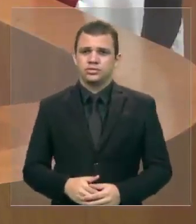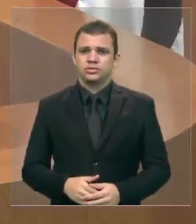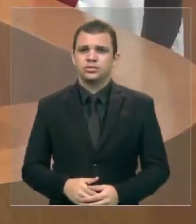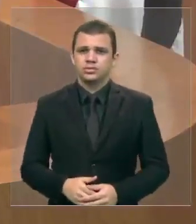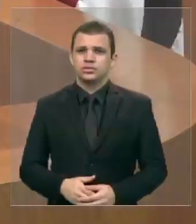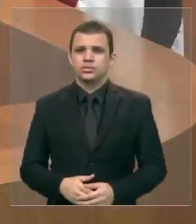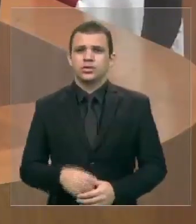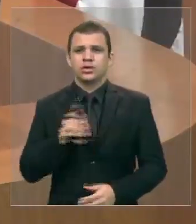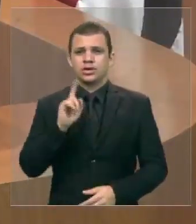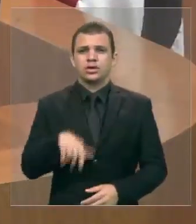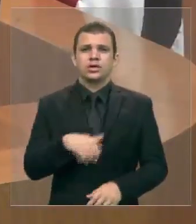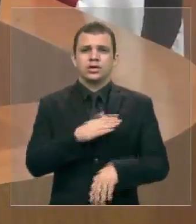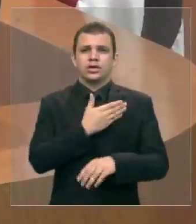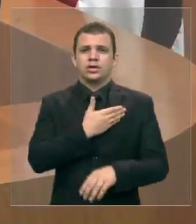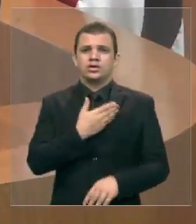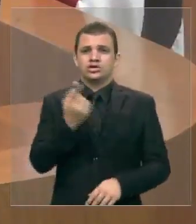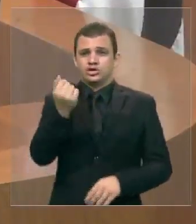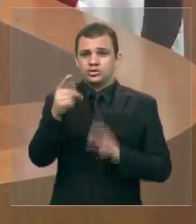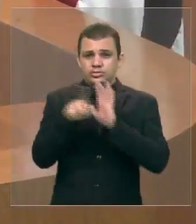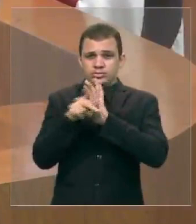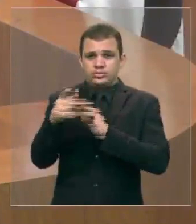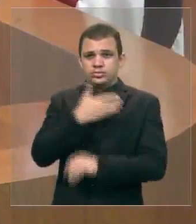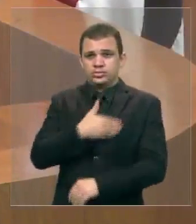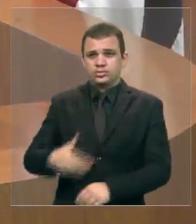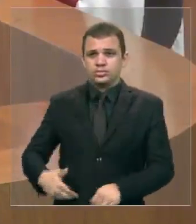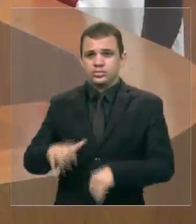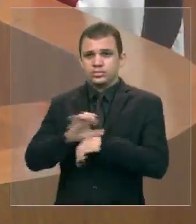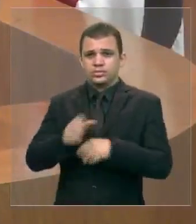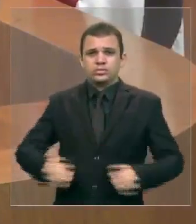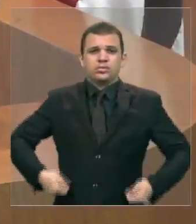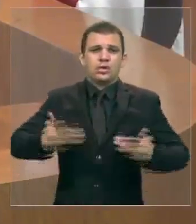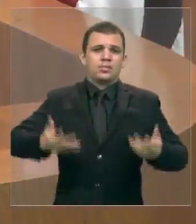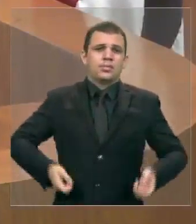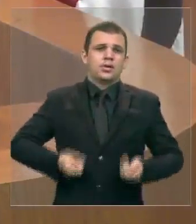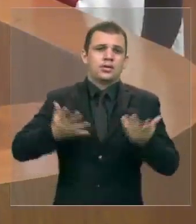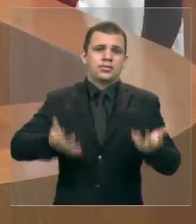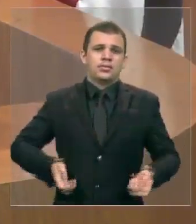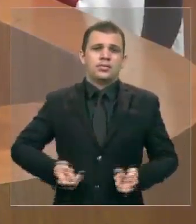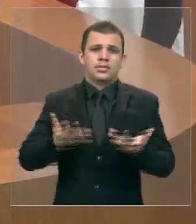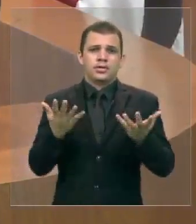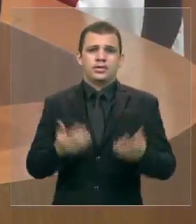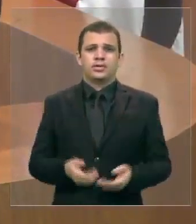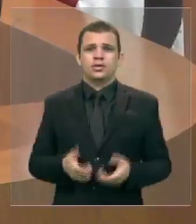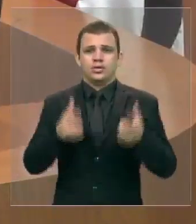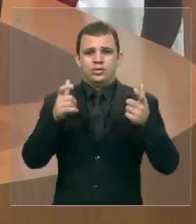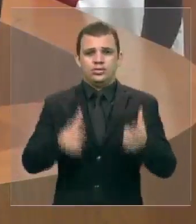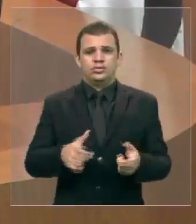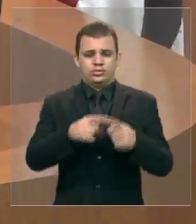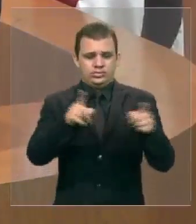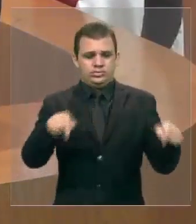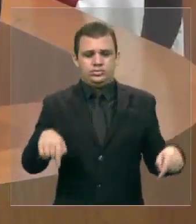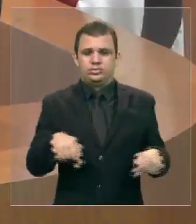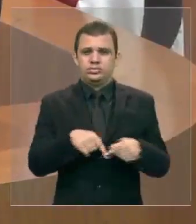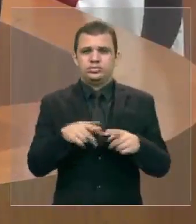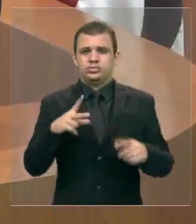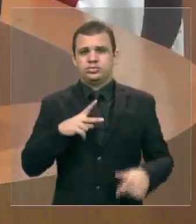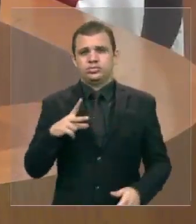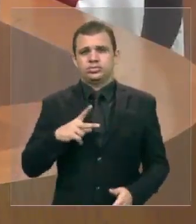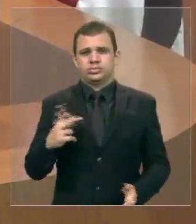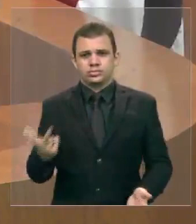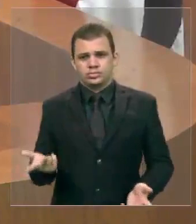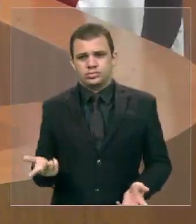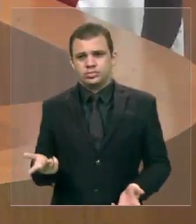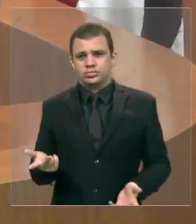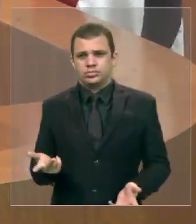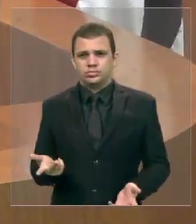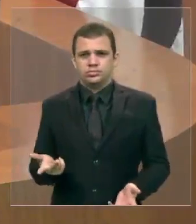jogar dinheiro do Estado fora, no evento que é feito no terreno particular. É isso,